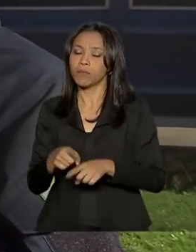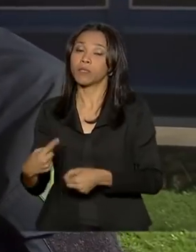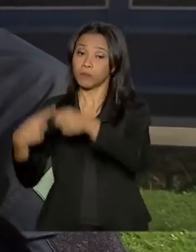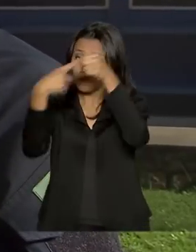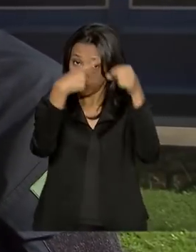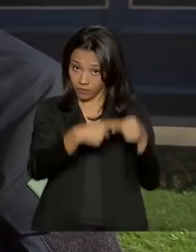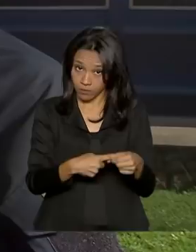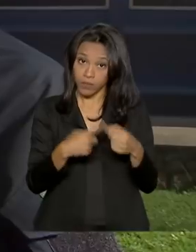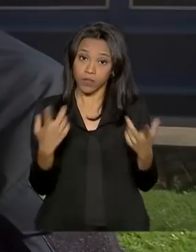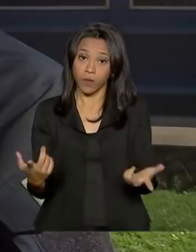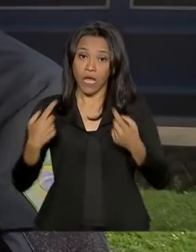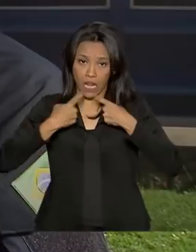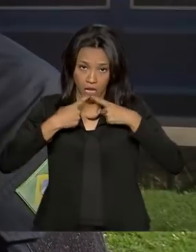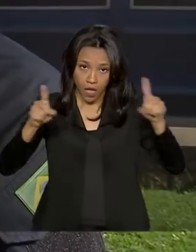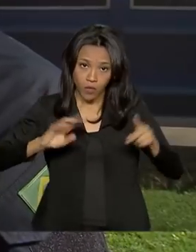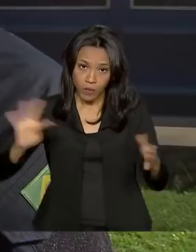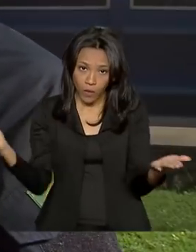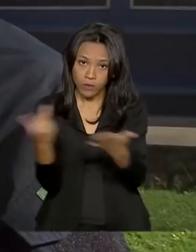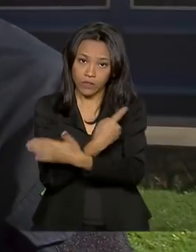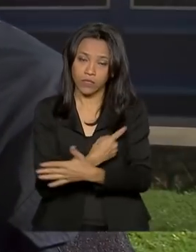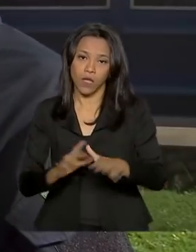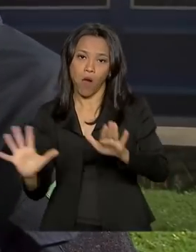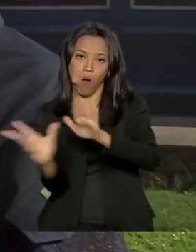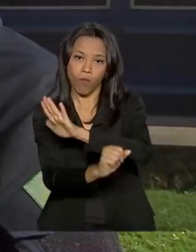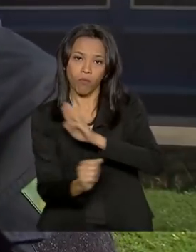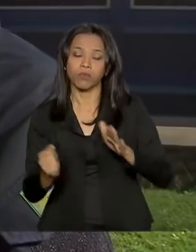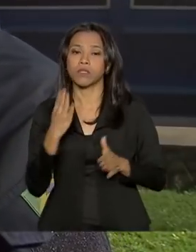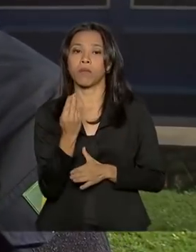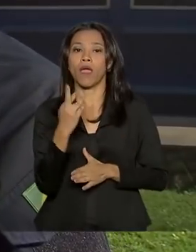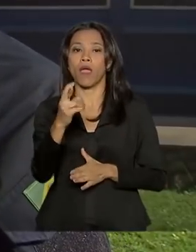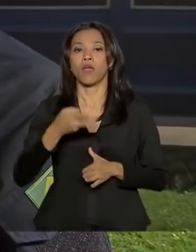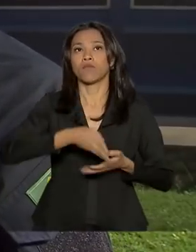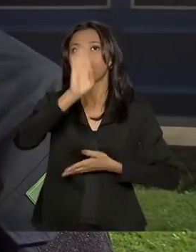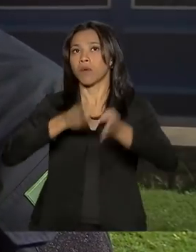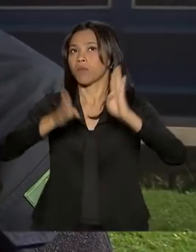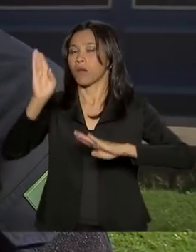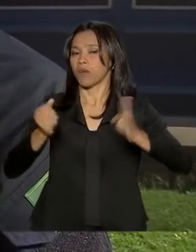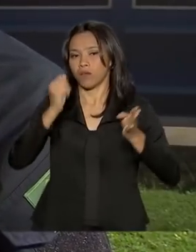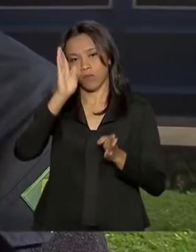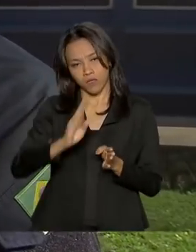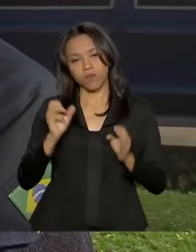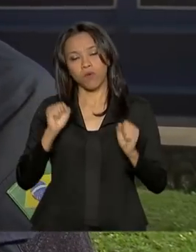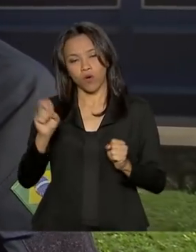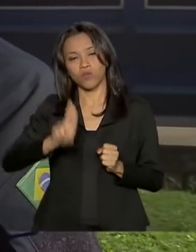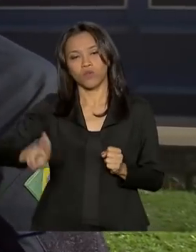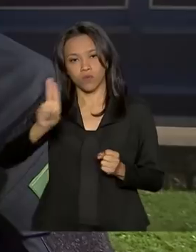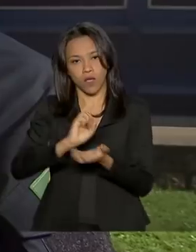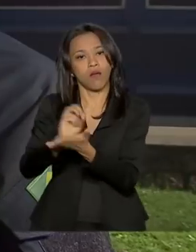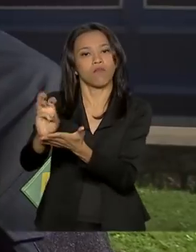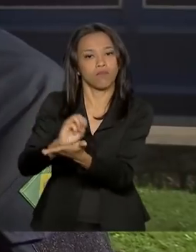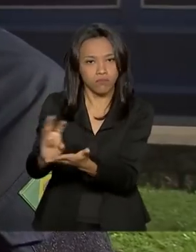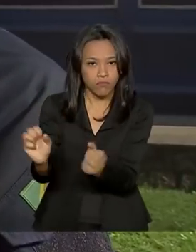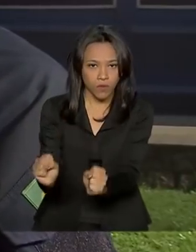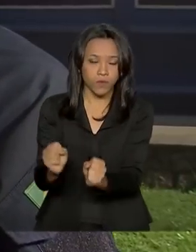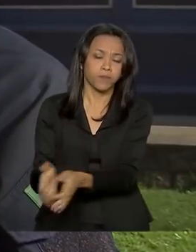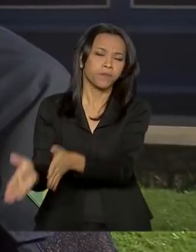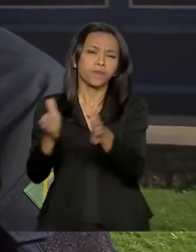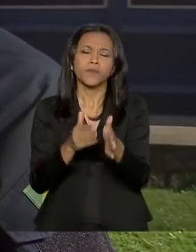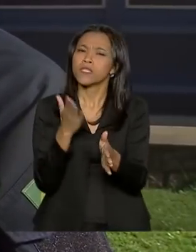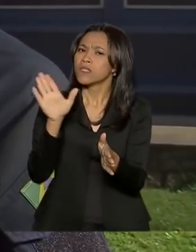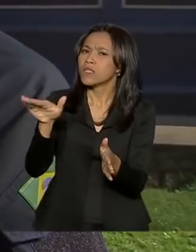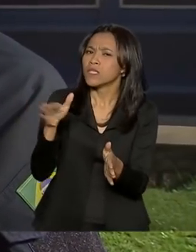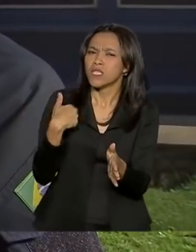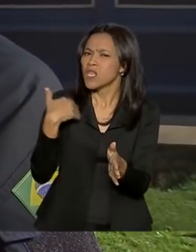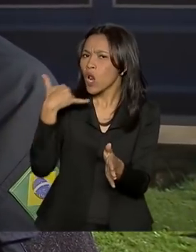Então, as denúncias de crimes ocorridos em rodovias federais podem ser feitas por meio desse canal. Agora a gente lembra que esse número não